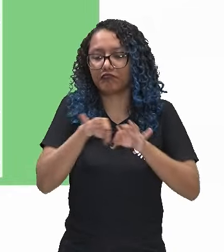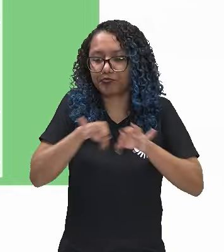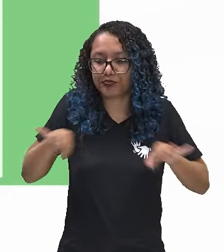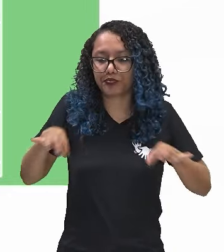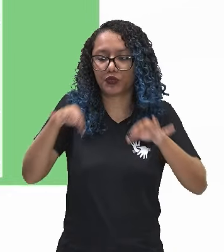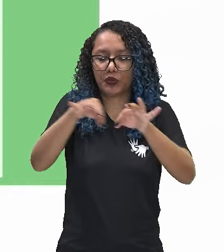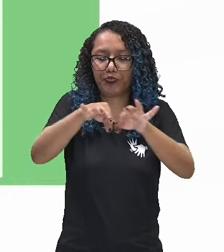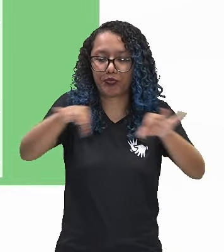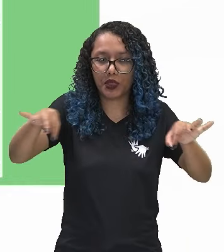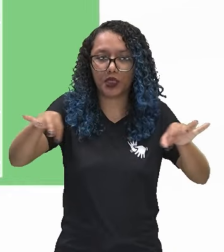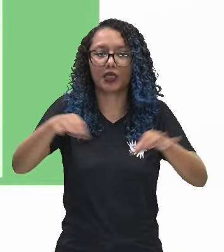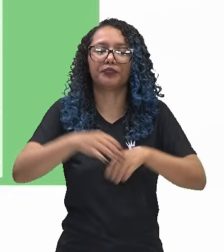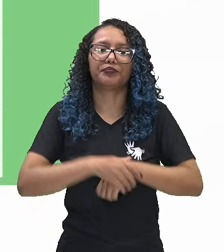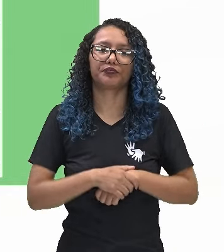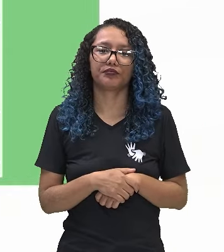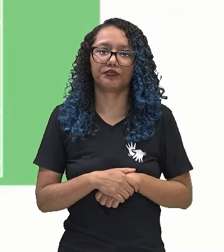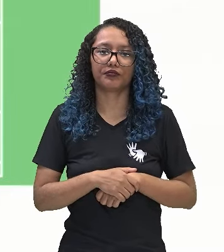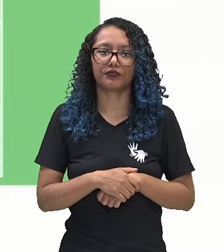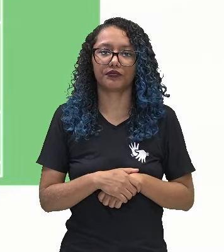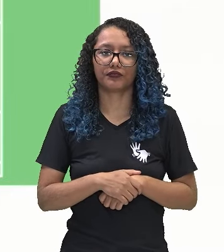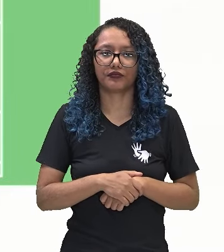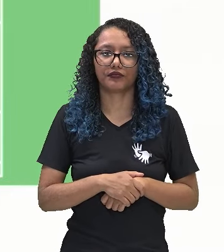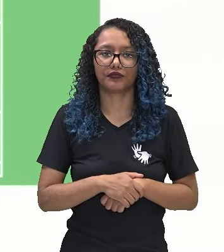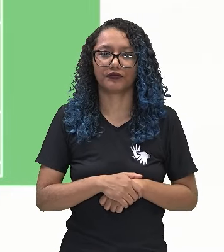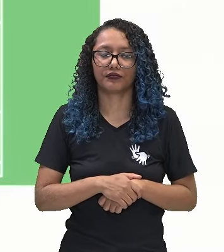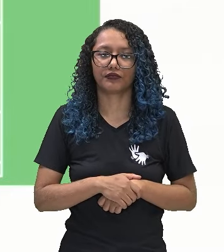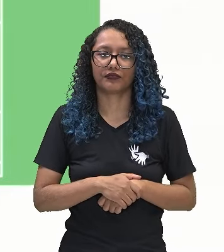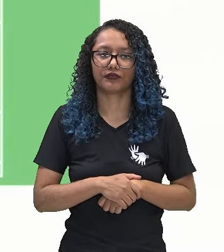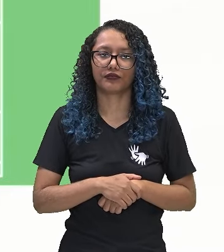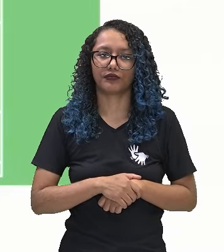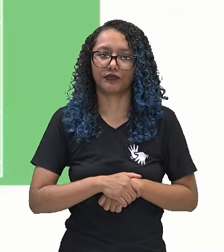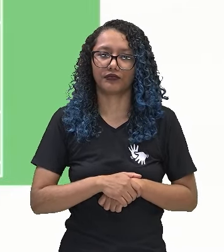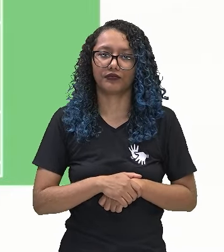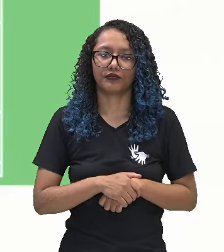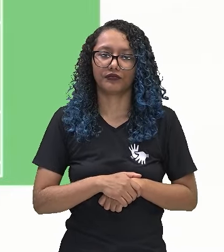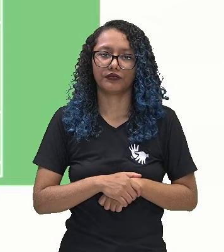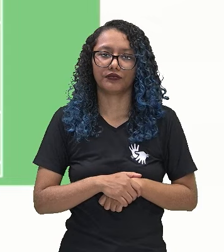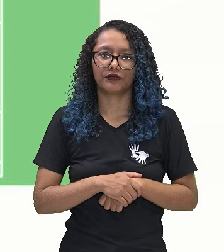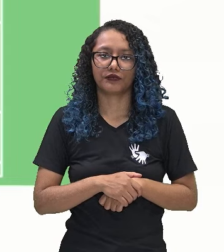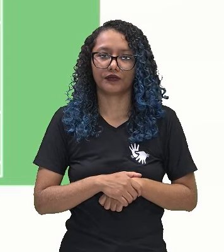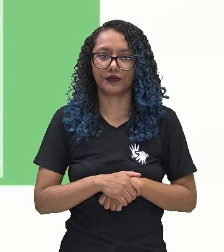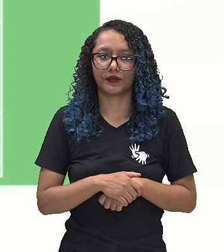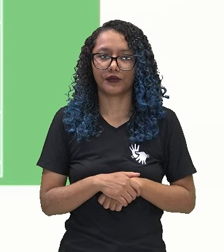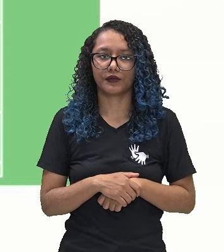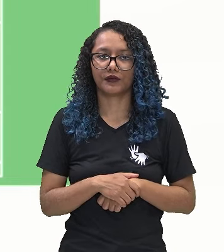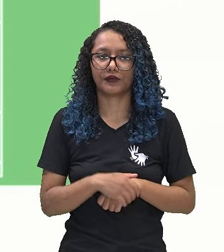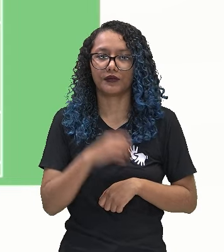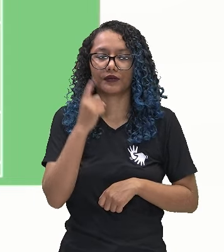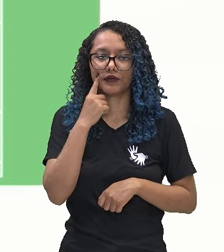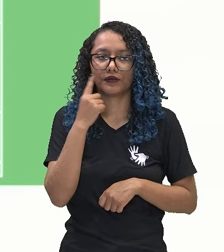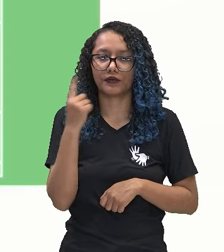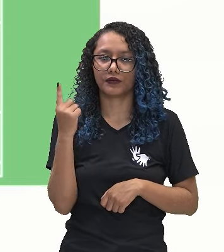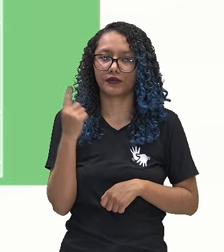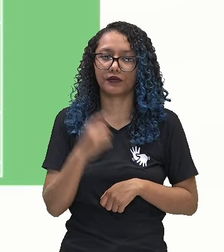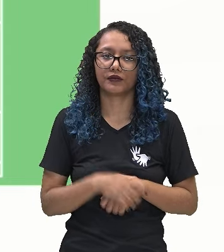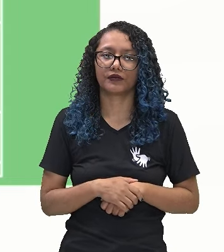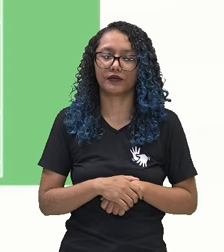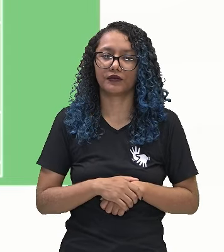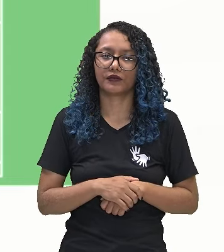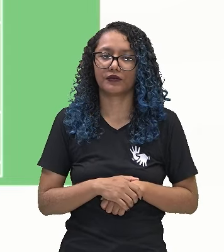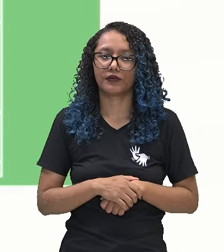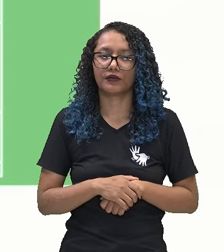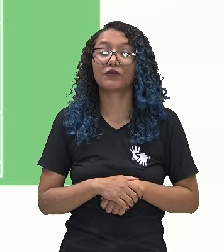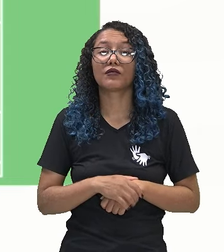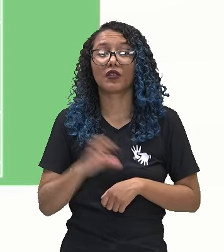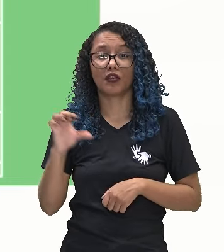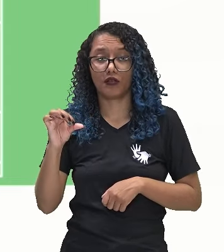fundo. Olha aí a metragem oficial dele de 90 a 120